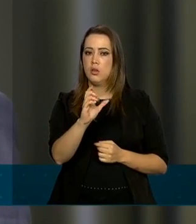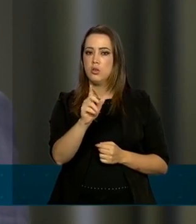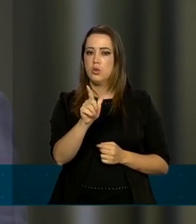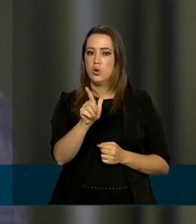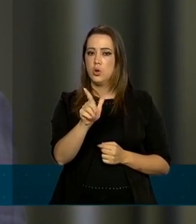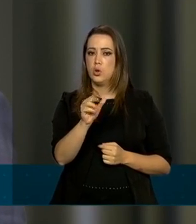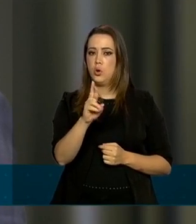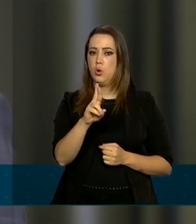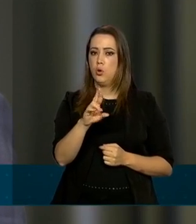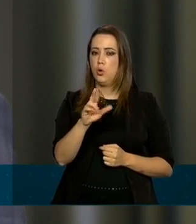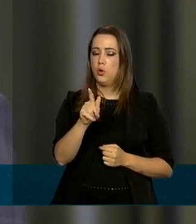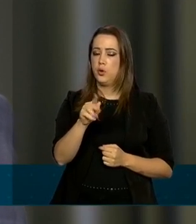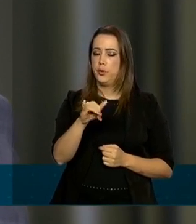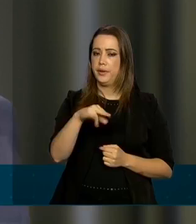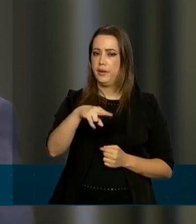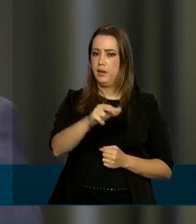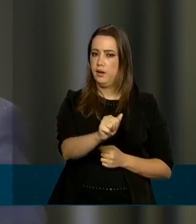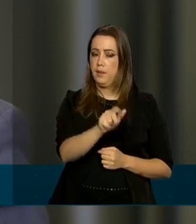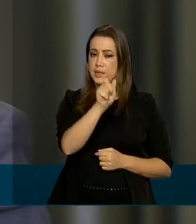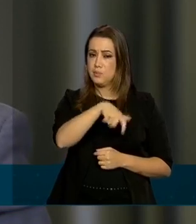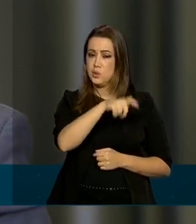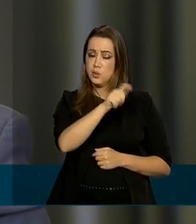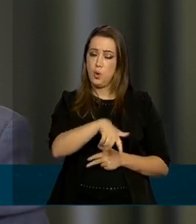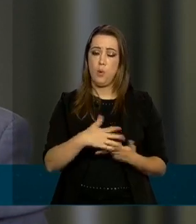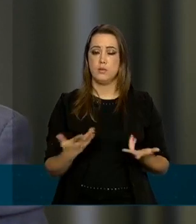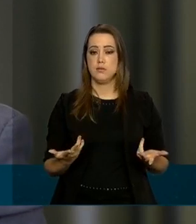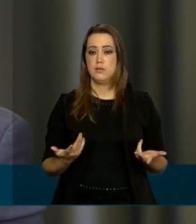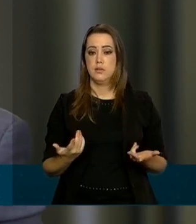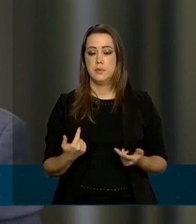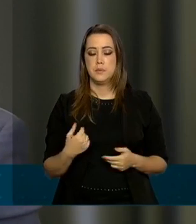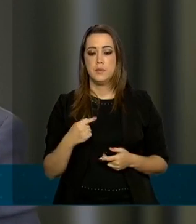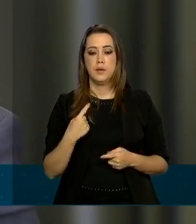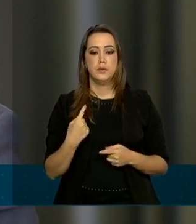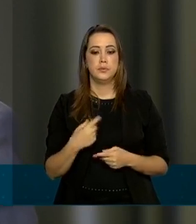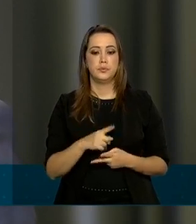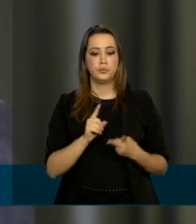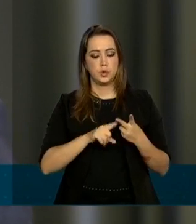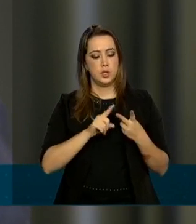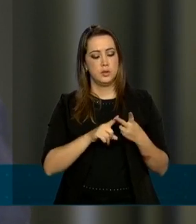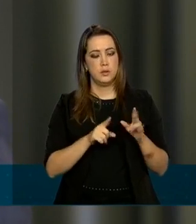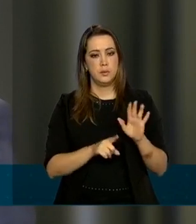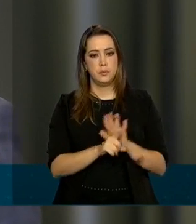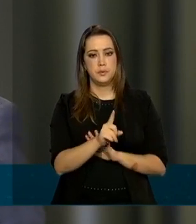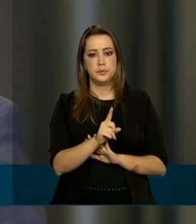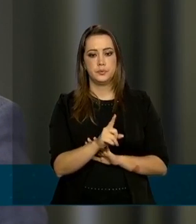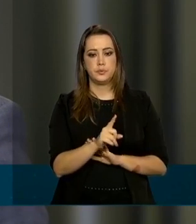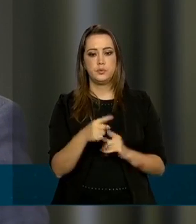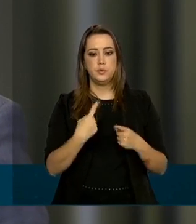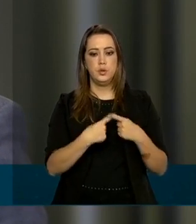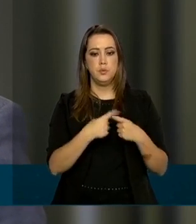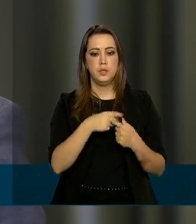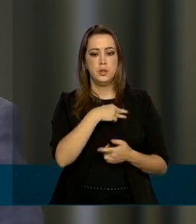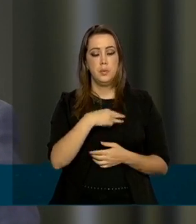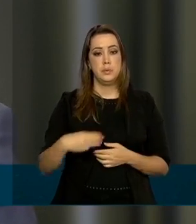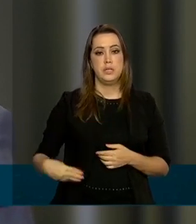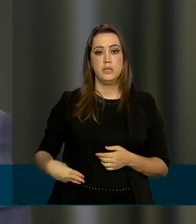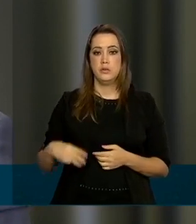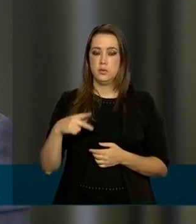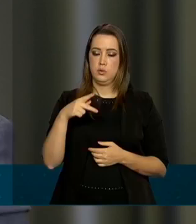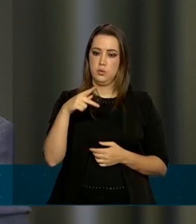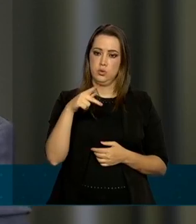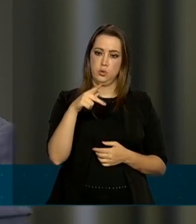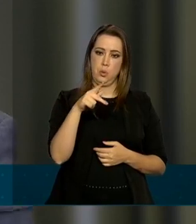pacientes uma segunda pergunta por que que o ministro interino Pazuello